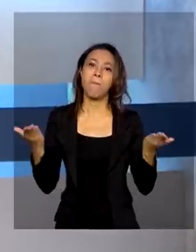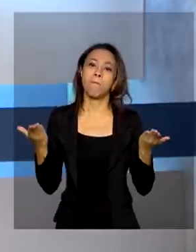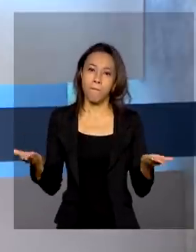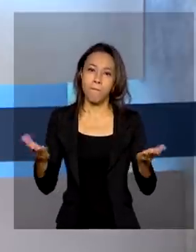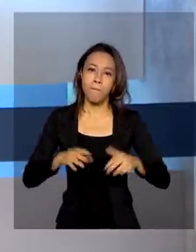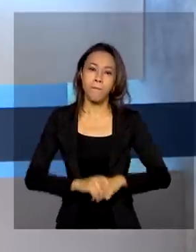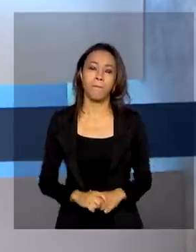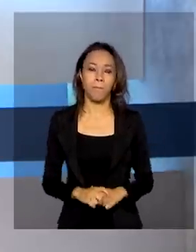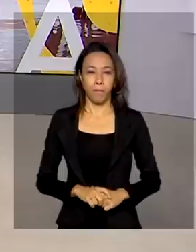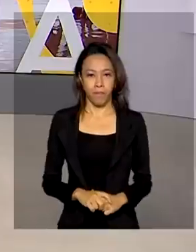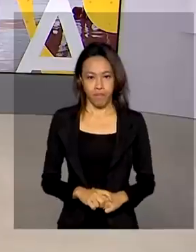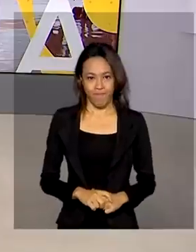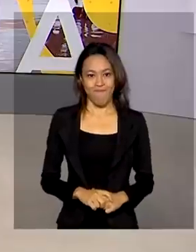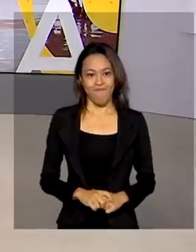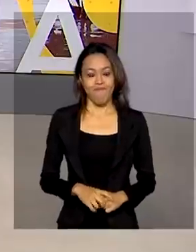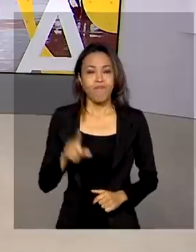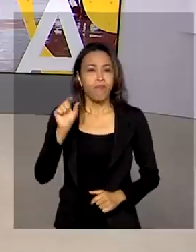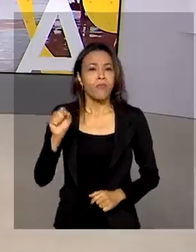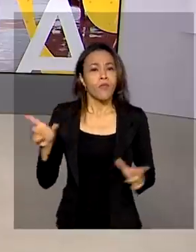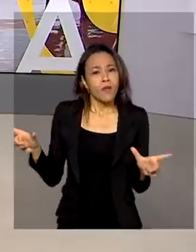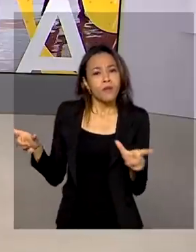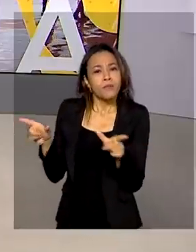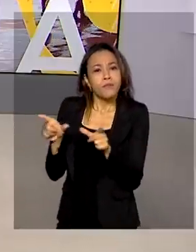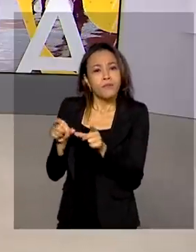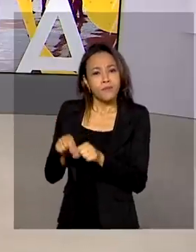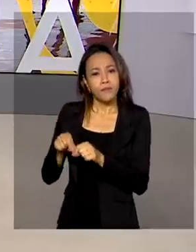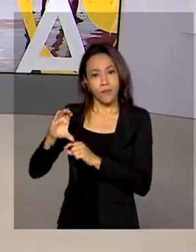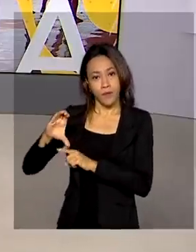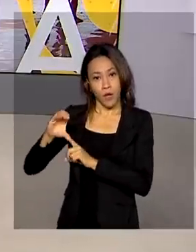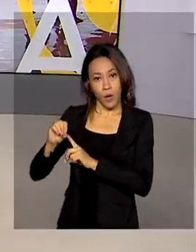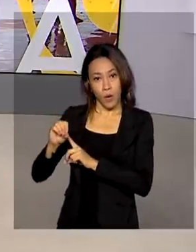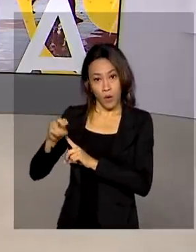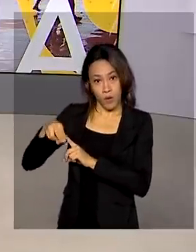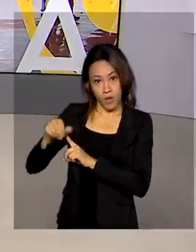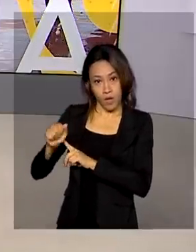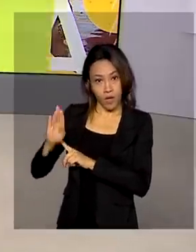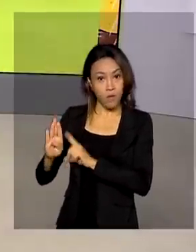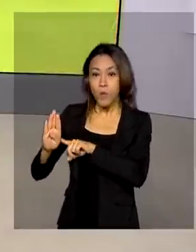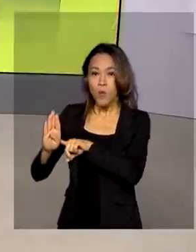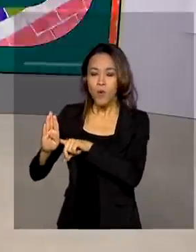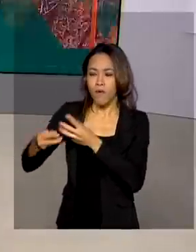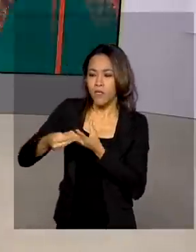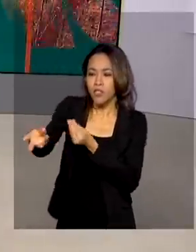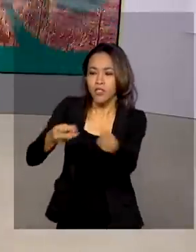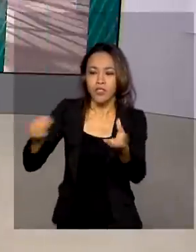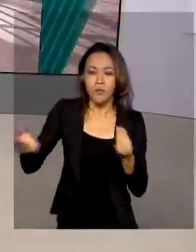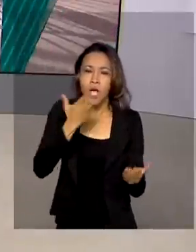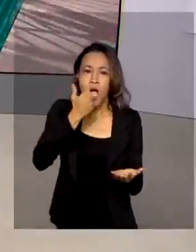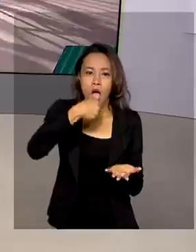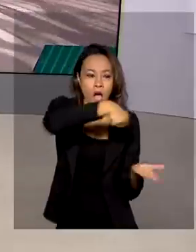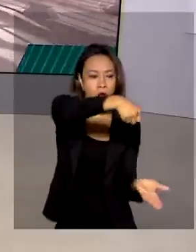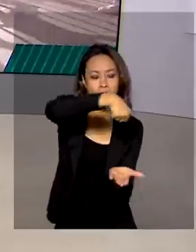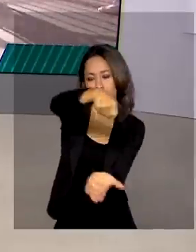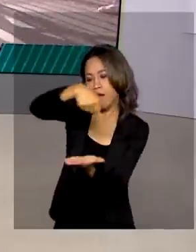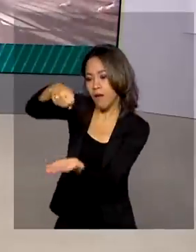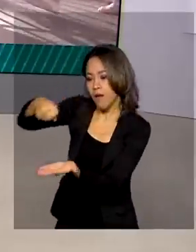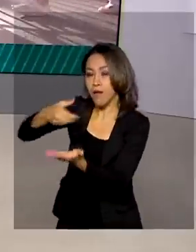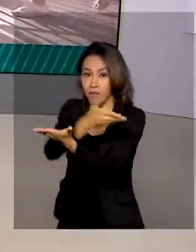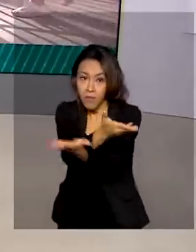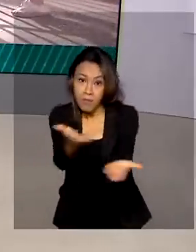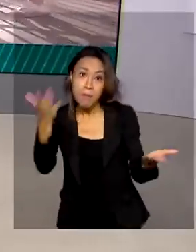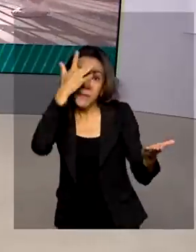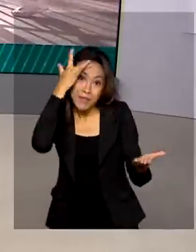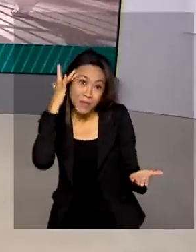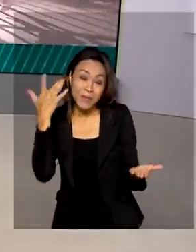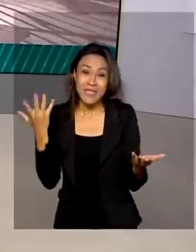.br. A Companhia Nacional de Abastecimento, o Conab, vai distribuir cestas de alimentos a comunidades em situação